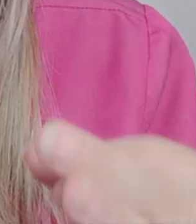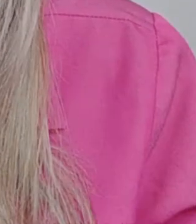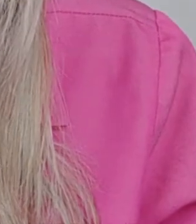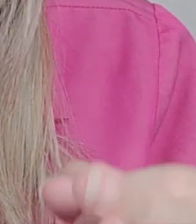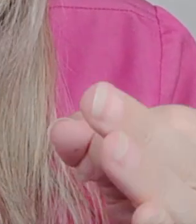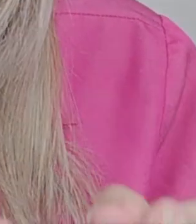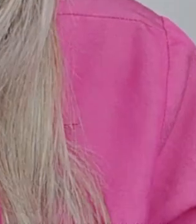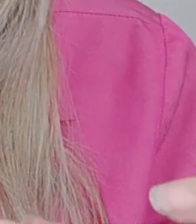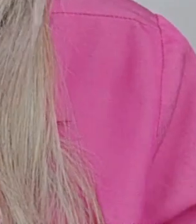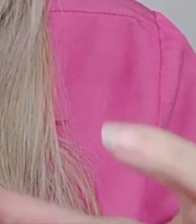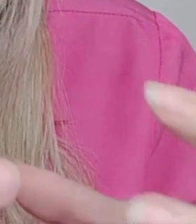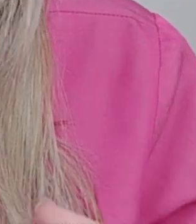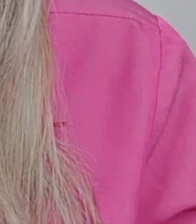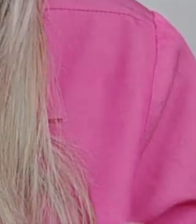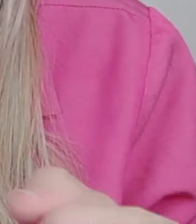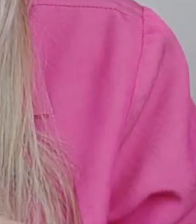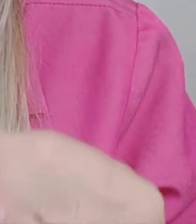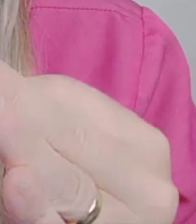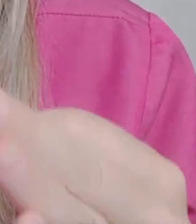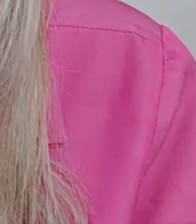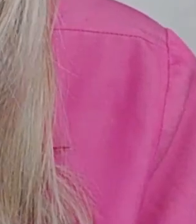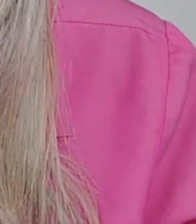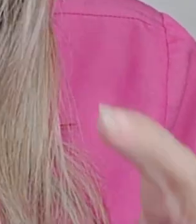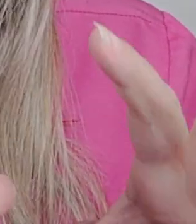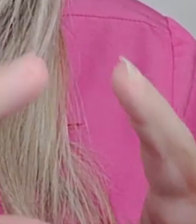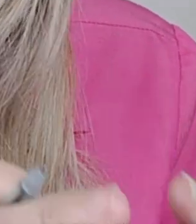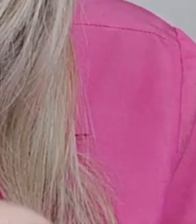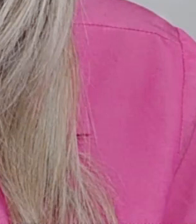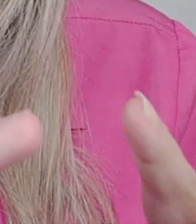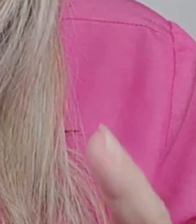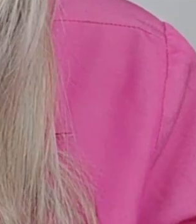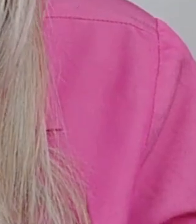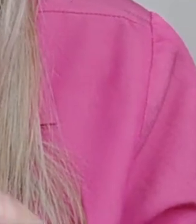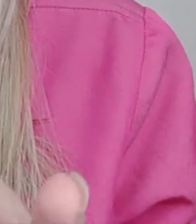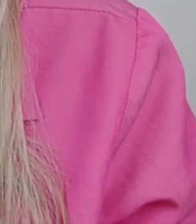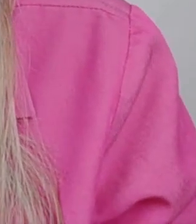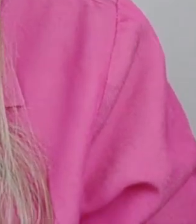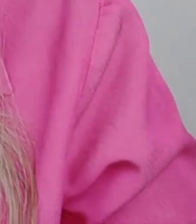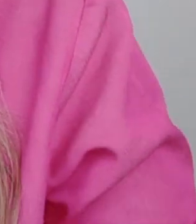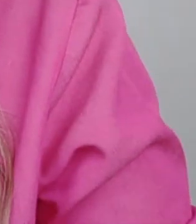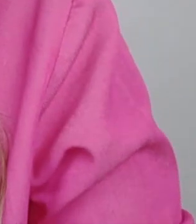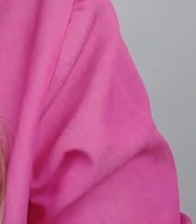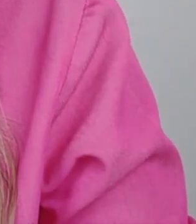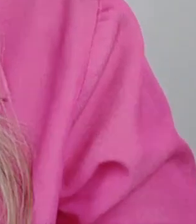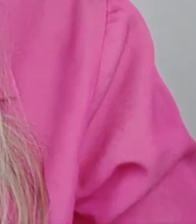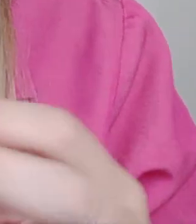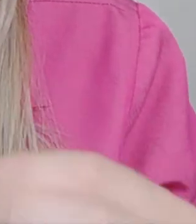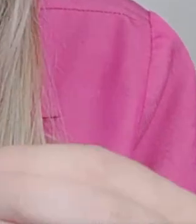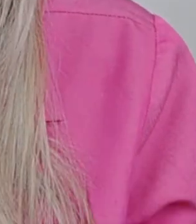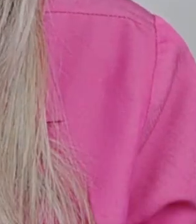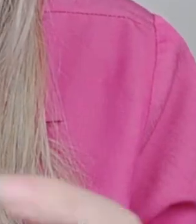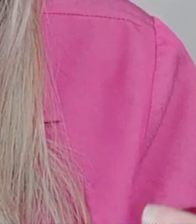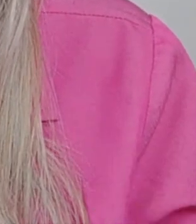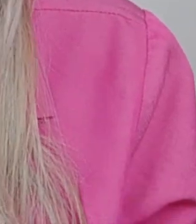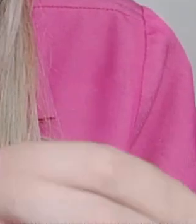vai trabalhar nessa linha de crédito consignado, sim, pra vocês que são beneficiários do Auxílio Brasil. E